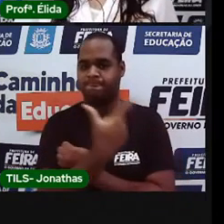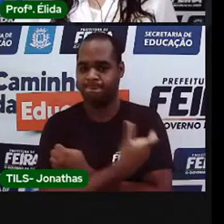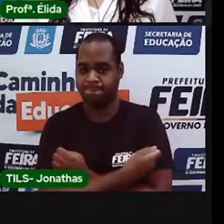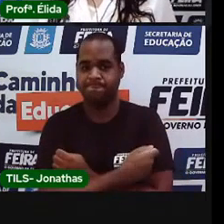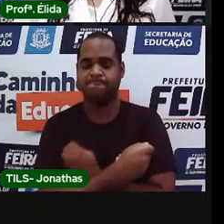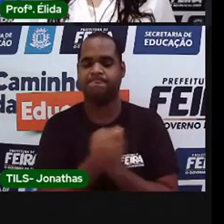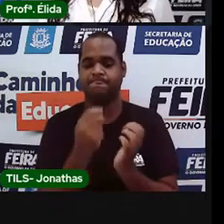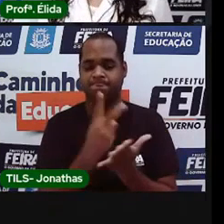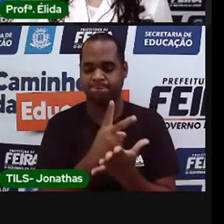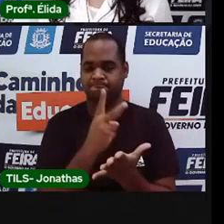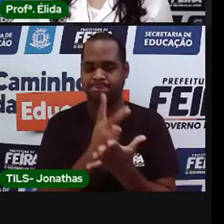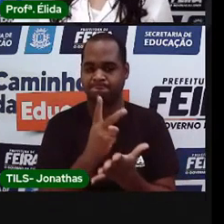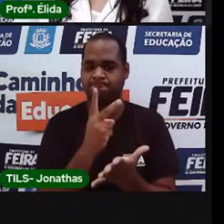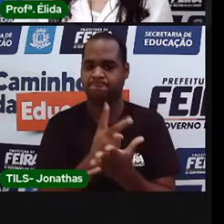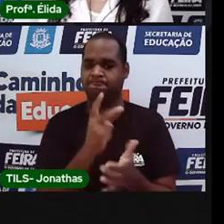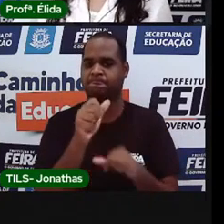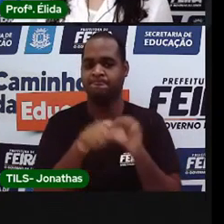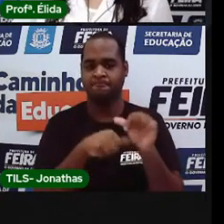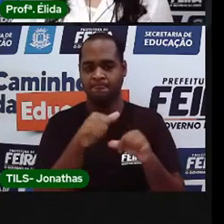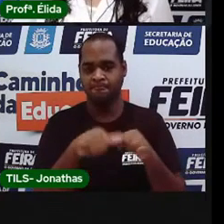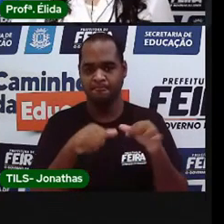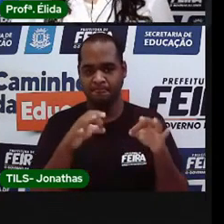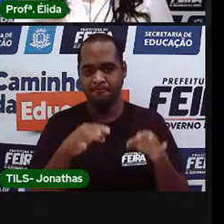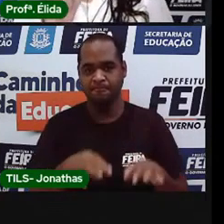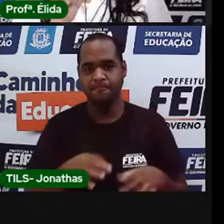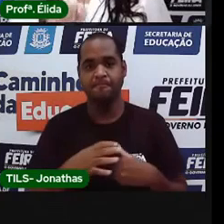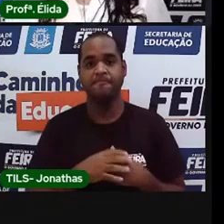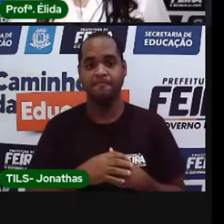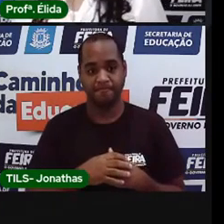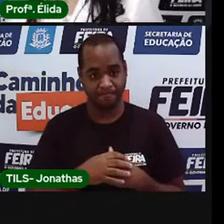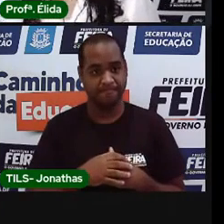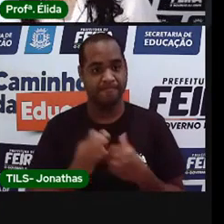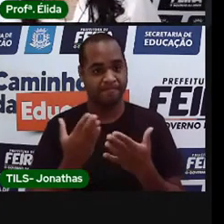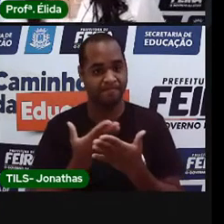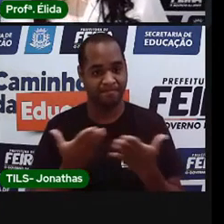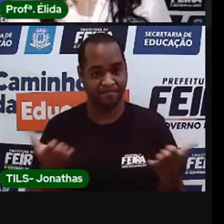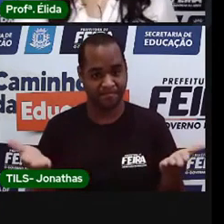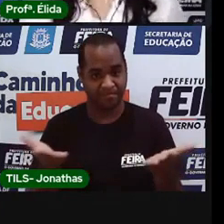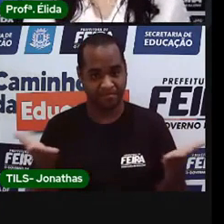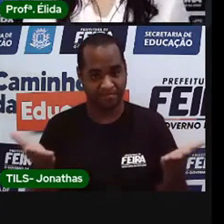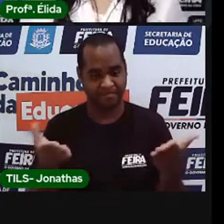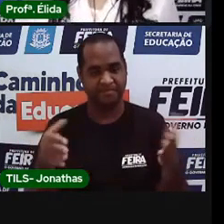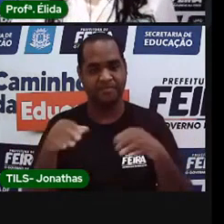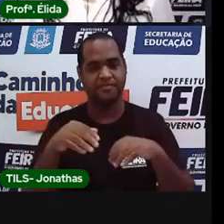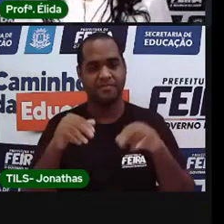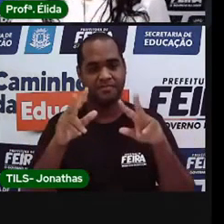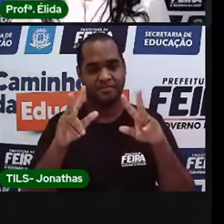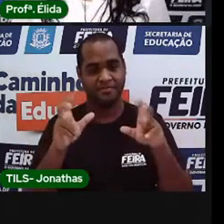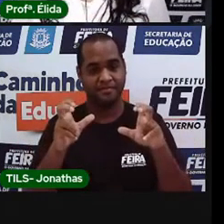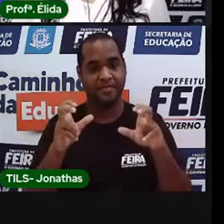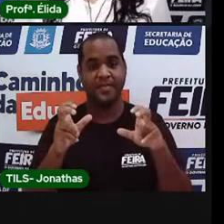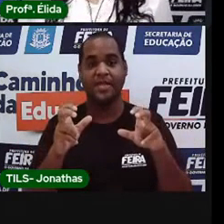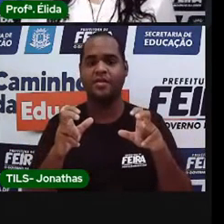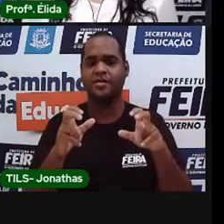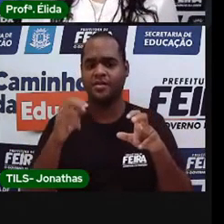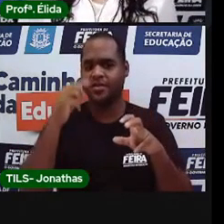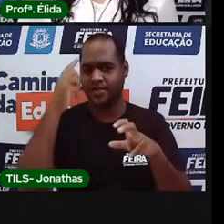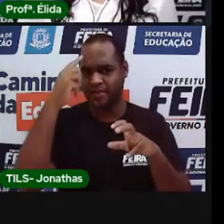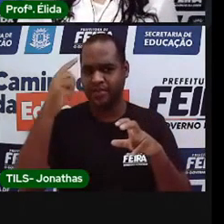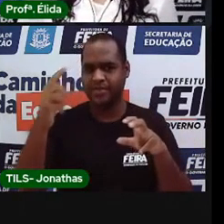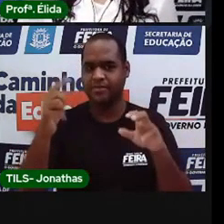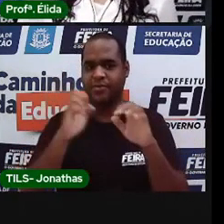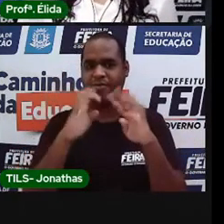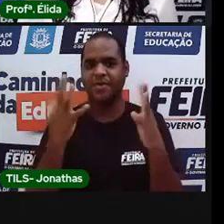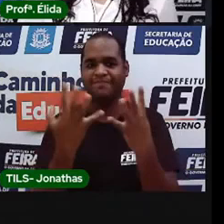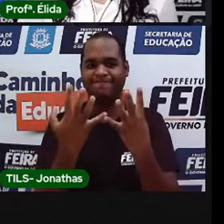sempre atualizado. Vamos para o nosso assunto de hoje. A pandemia e as